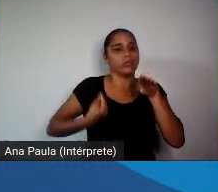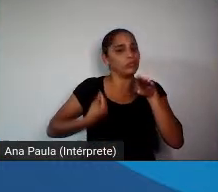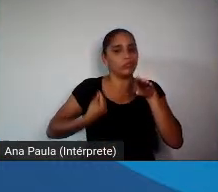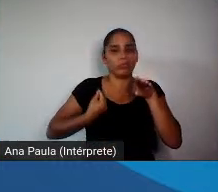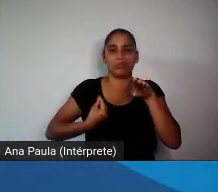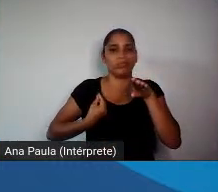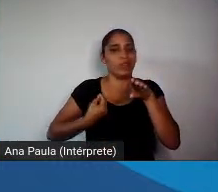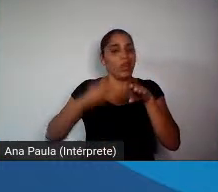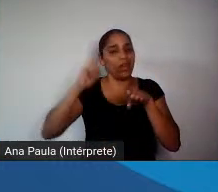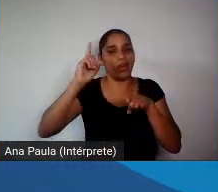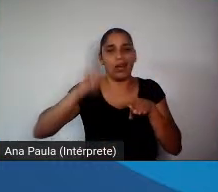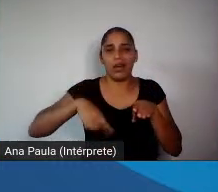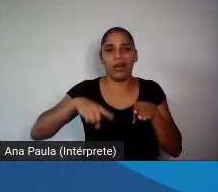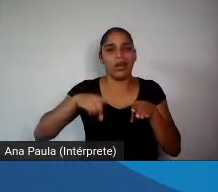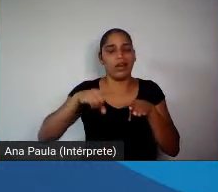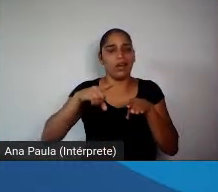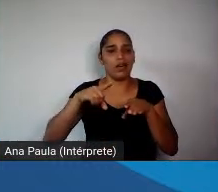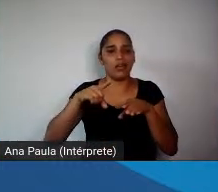absolutamente